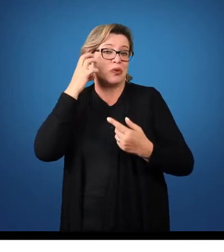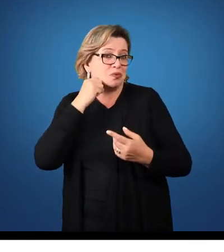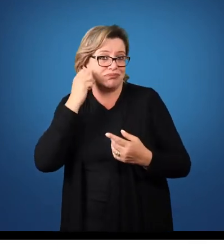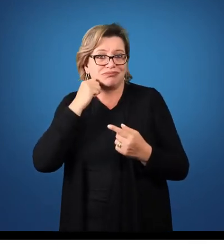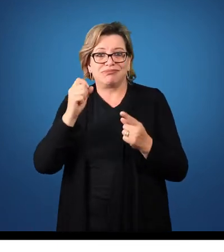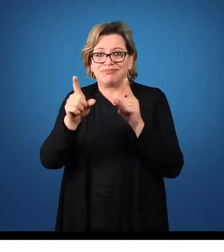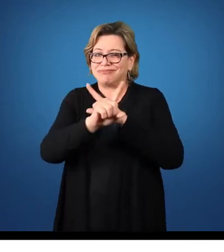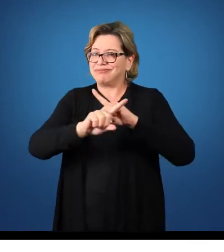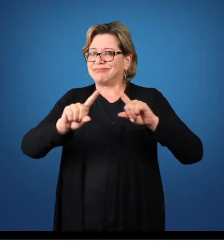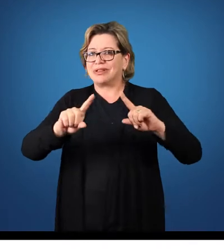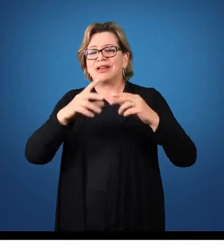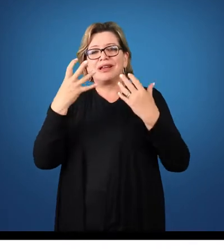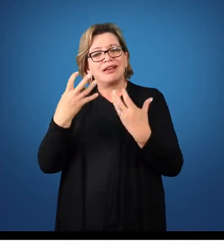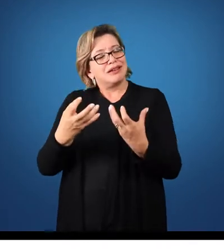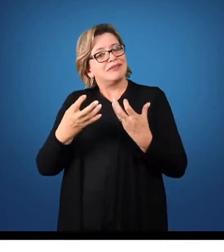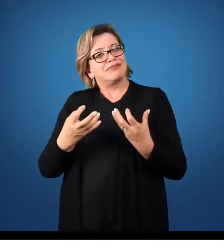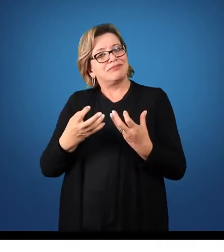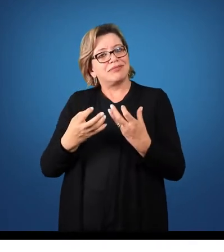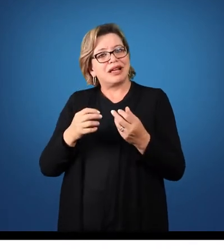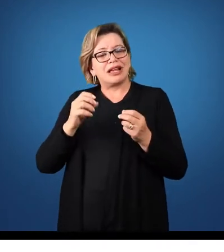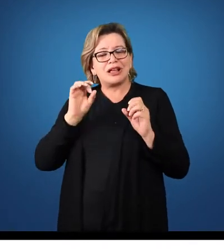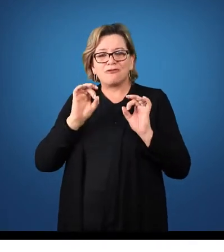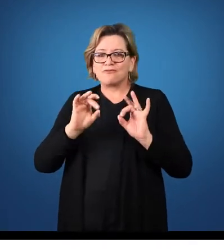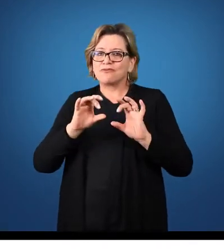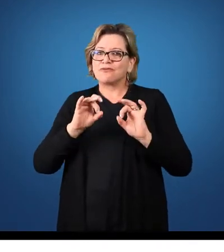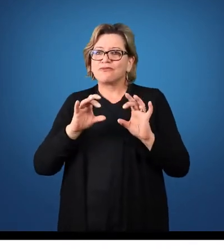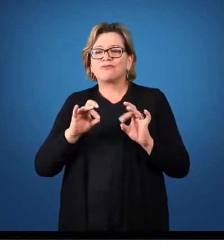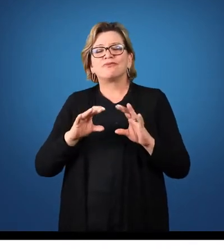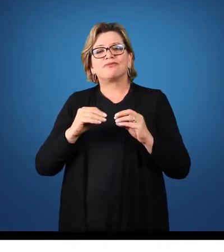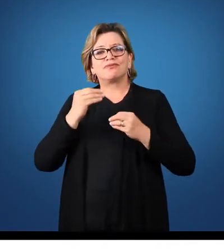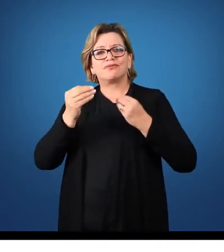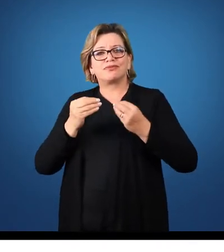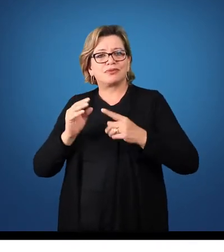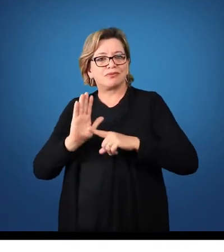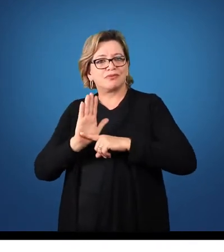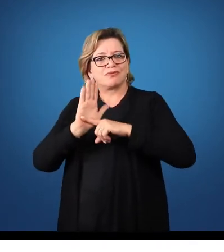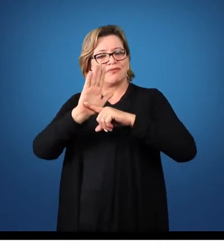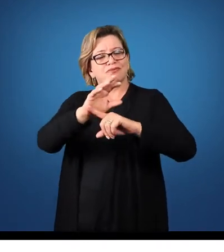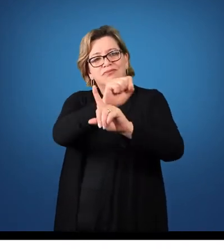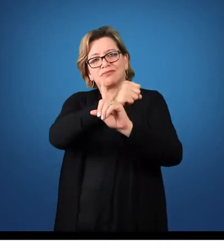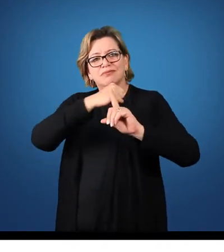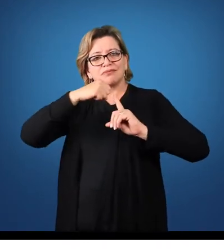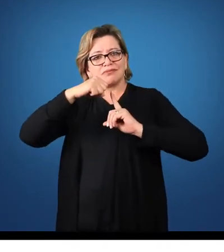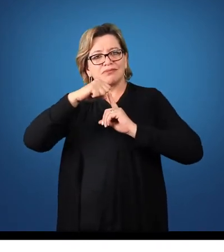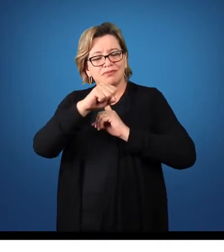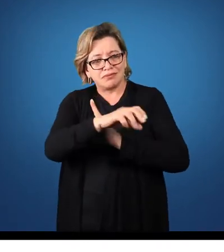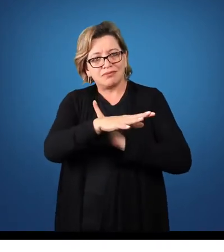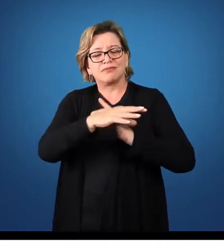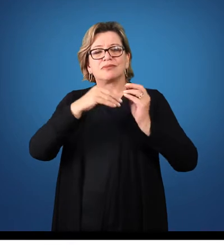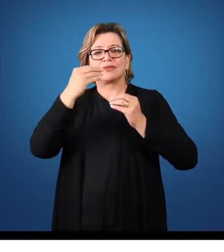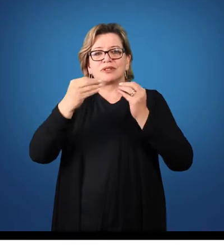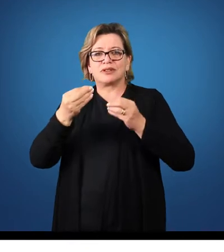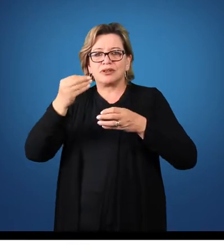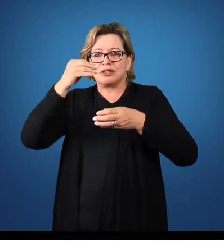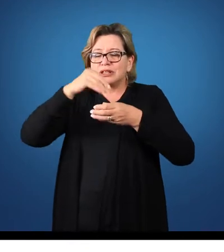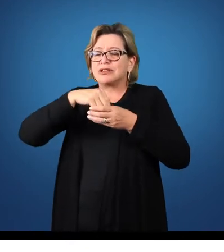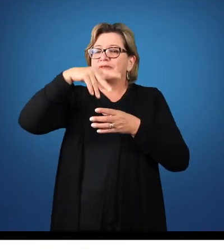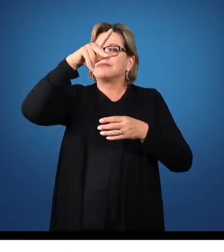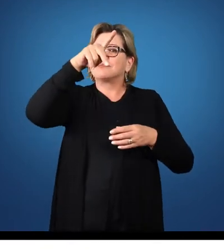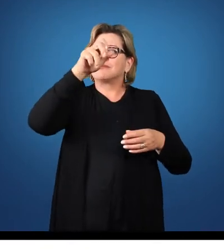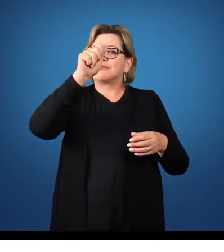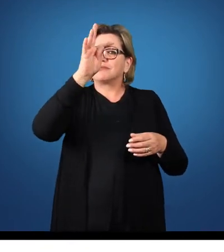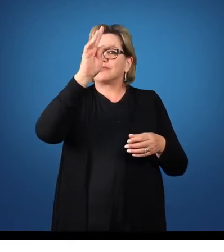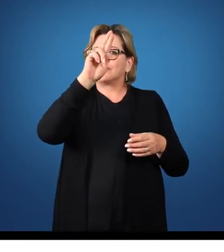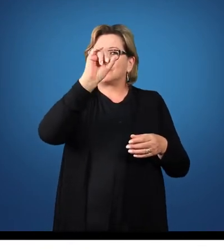lucro. Elas buscam exclusivamente a finalidade social, então dentro do seu patrimônio